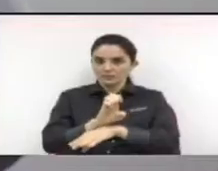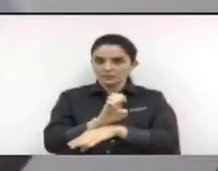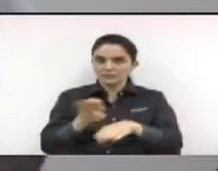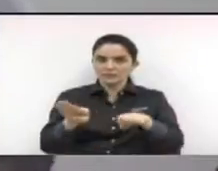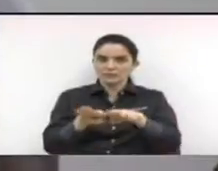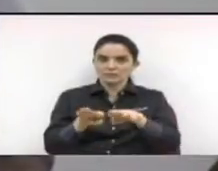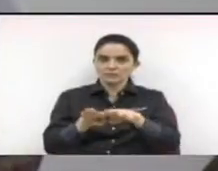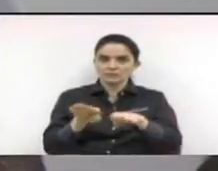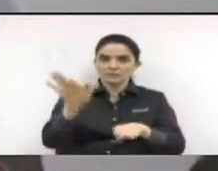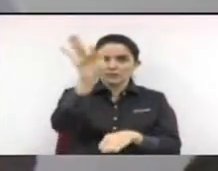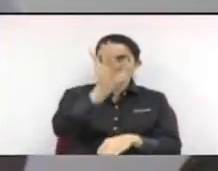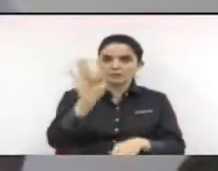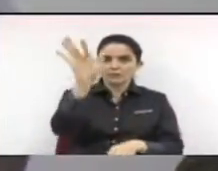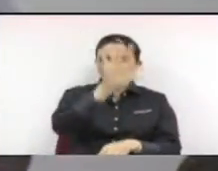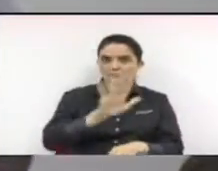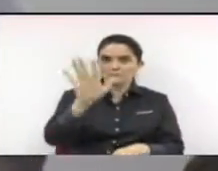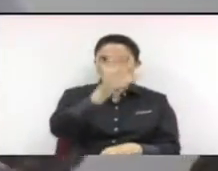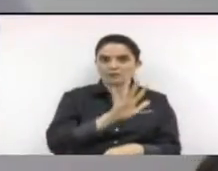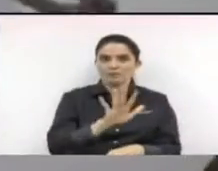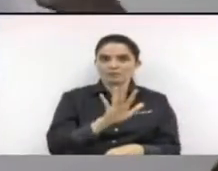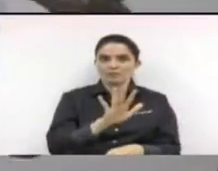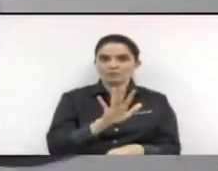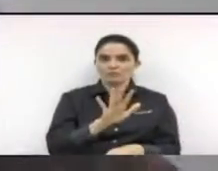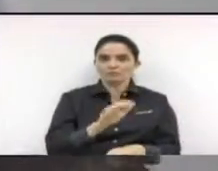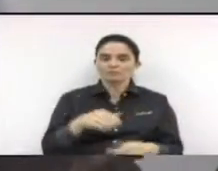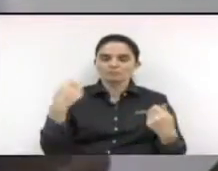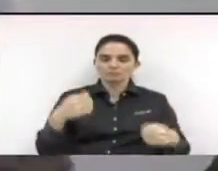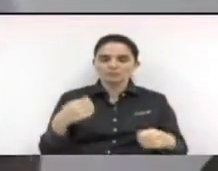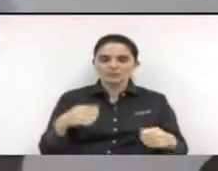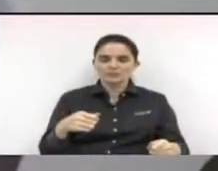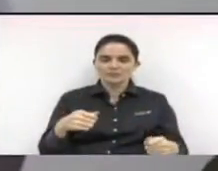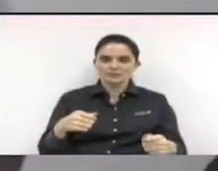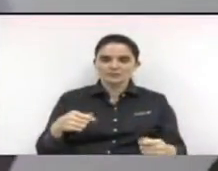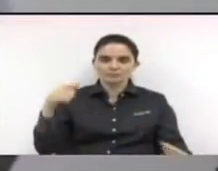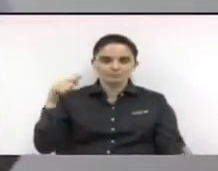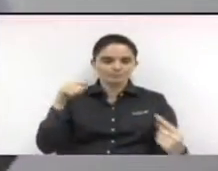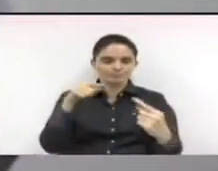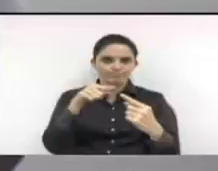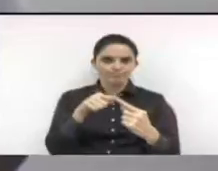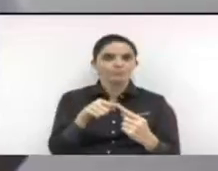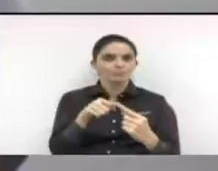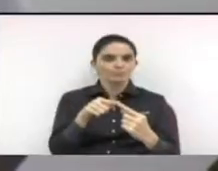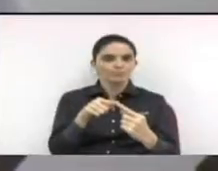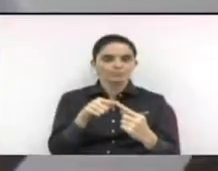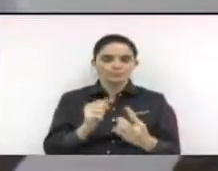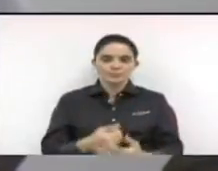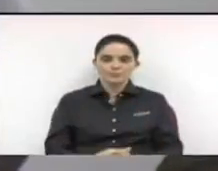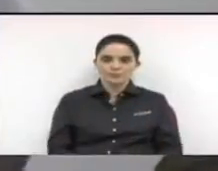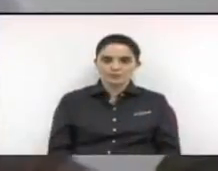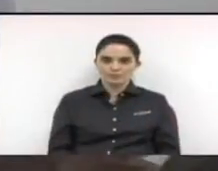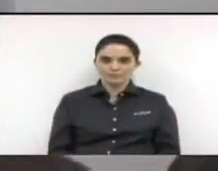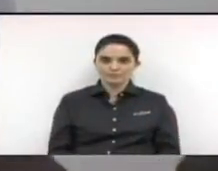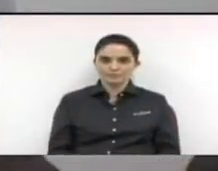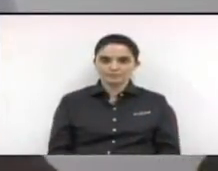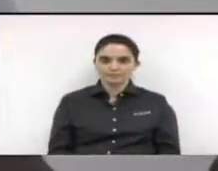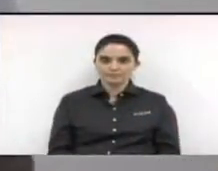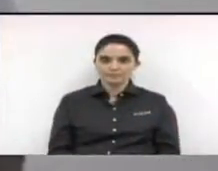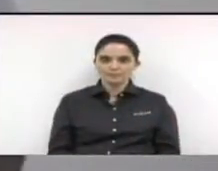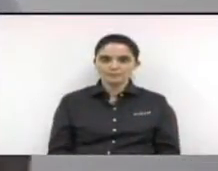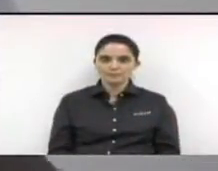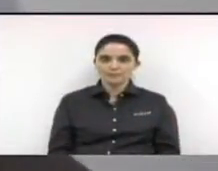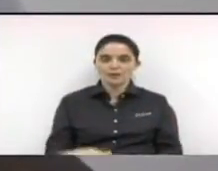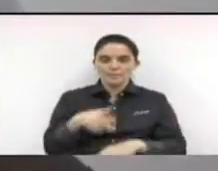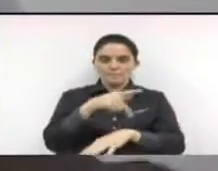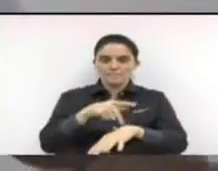essa questão, da importância do ensino para o crescimento desse país. O país só vai desenvolver realmente através da educação.